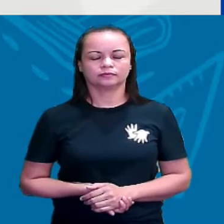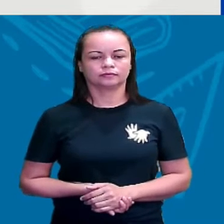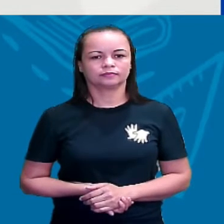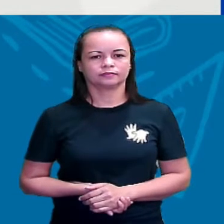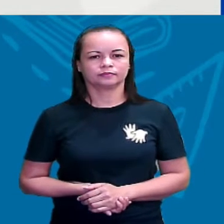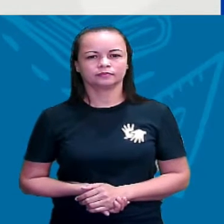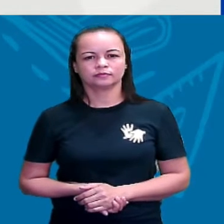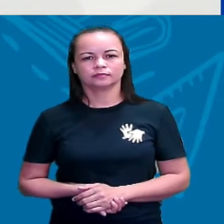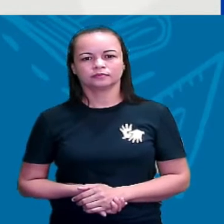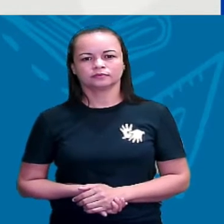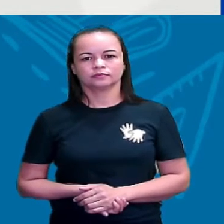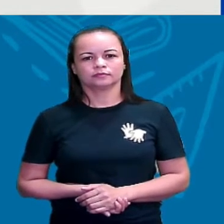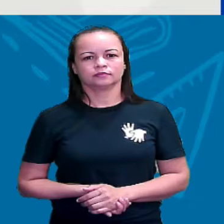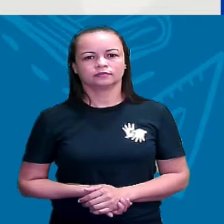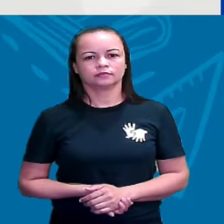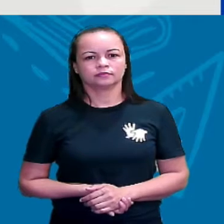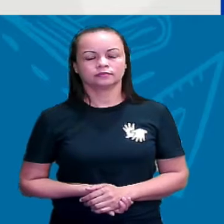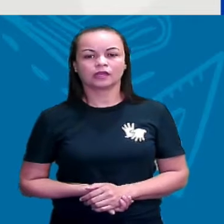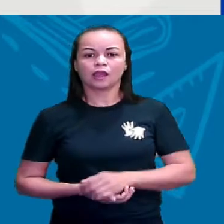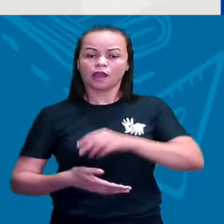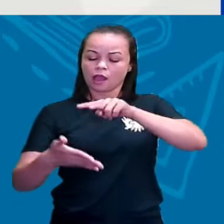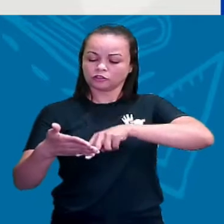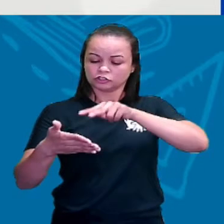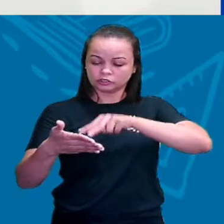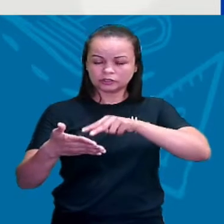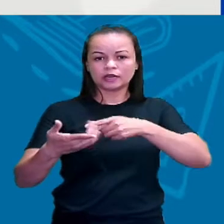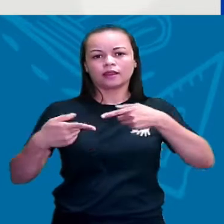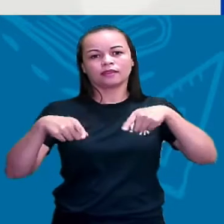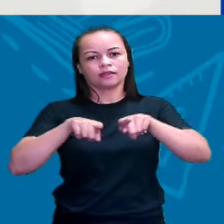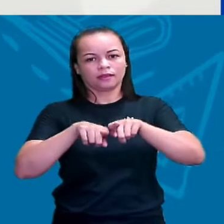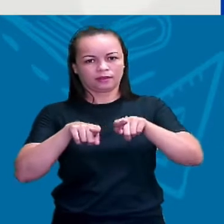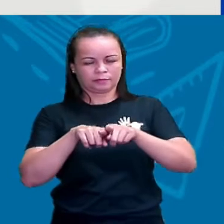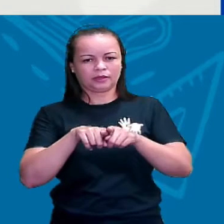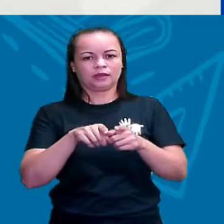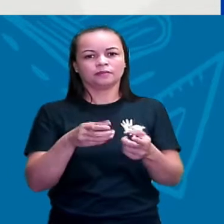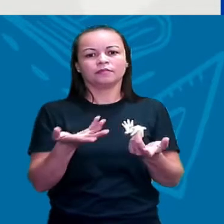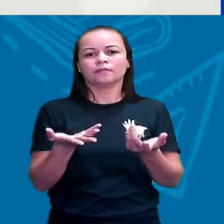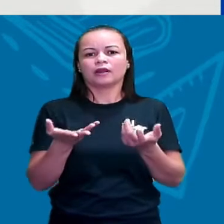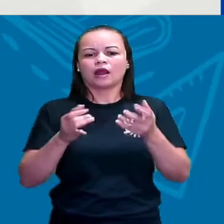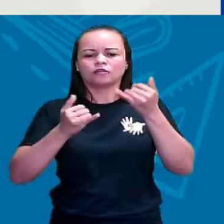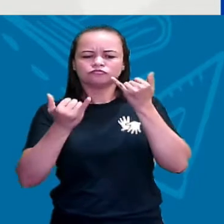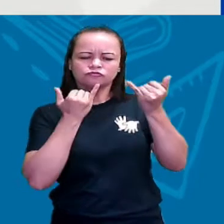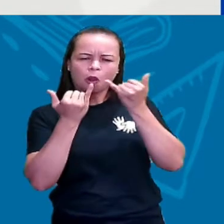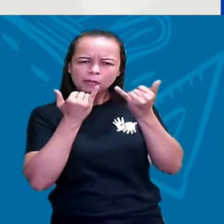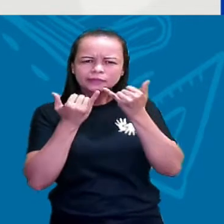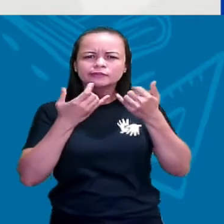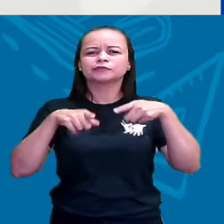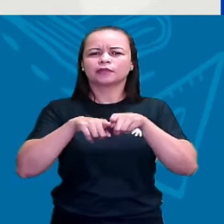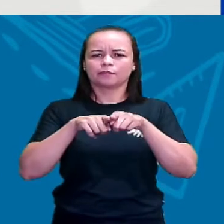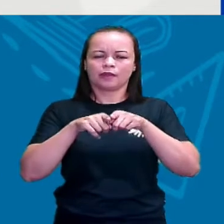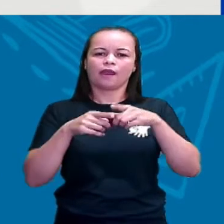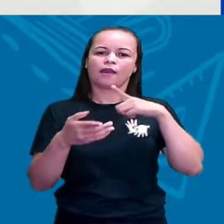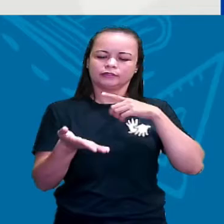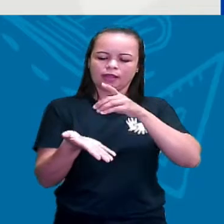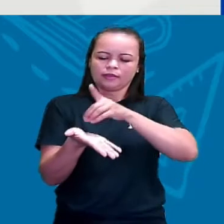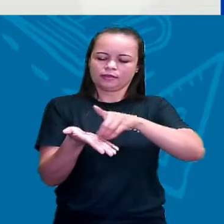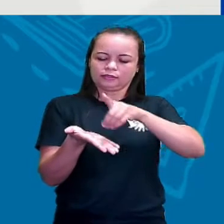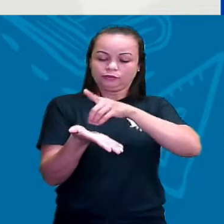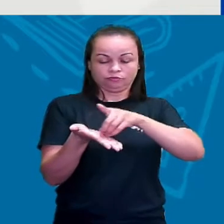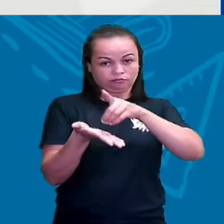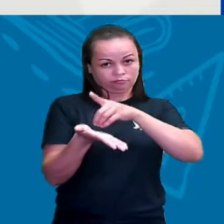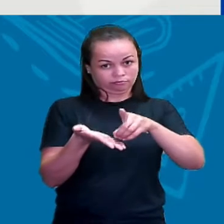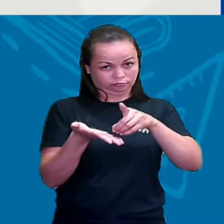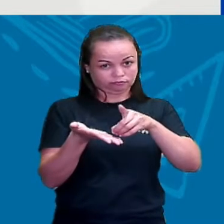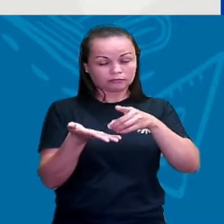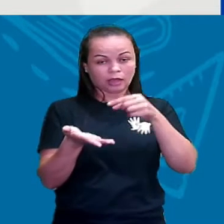A gente lê também para buscar uma informação. Então, aí tem a imagem de um dicionário na tela de vocês. Às vezes, a